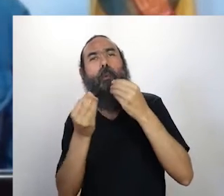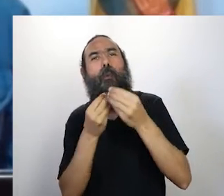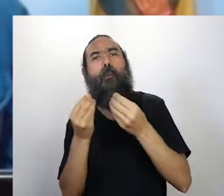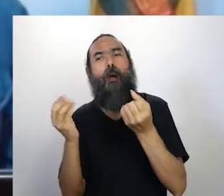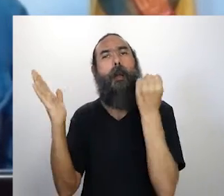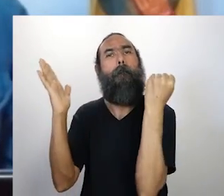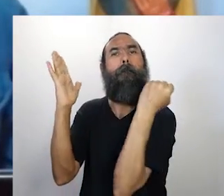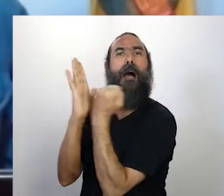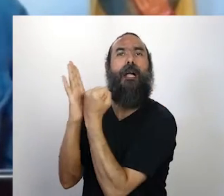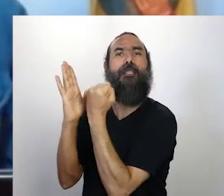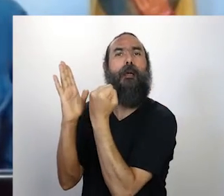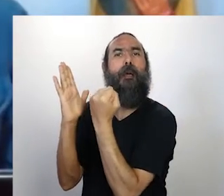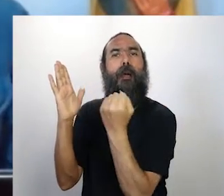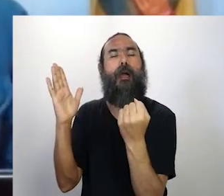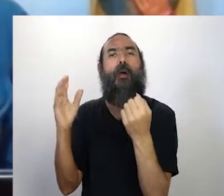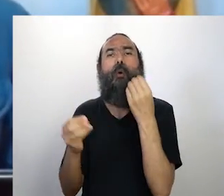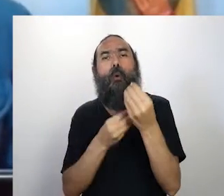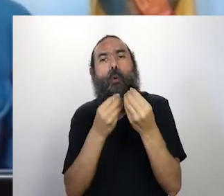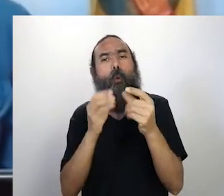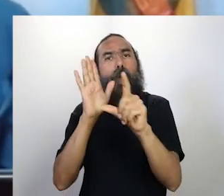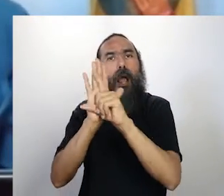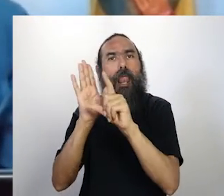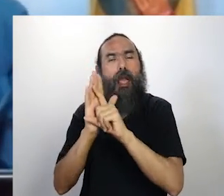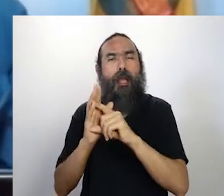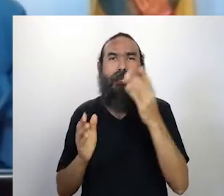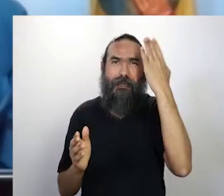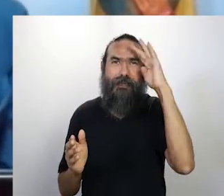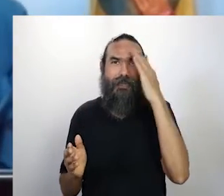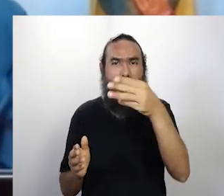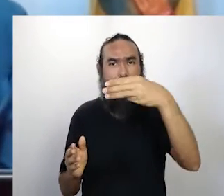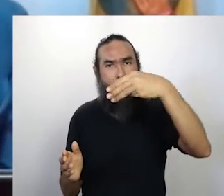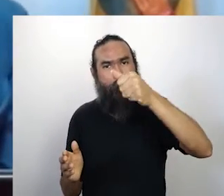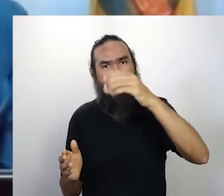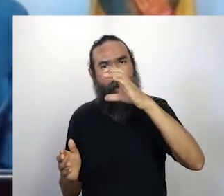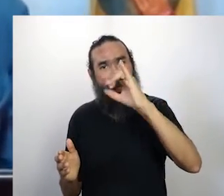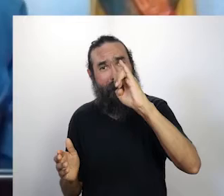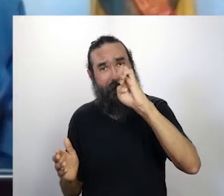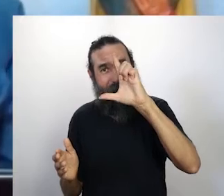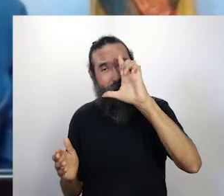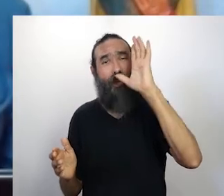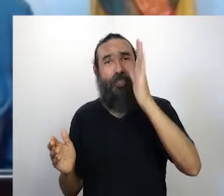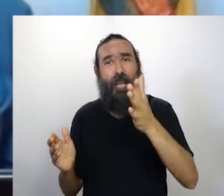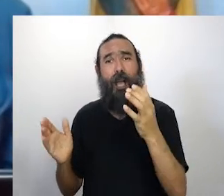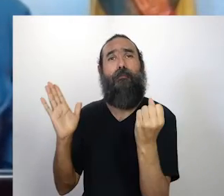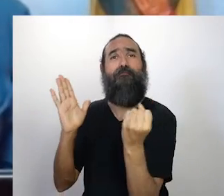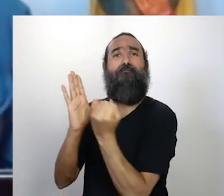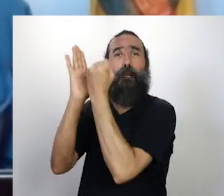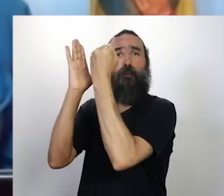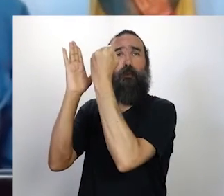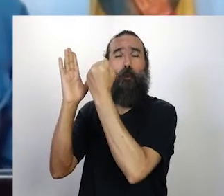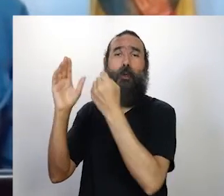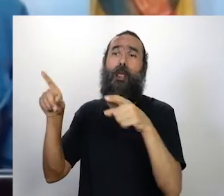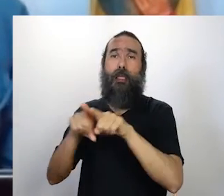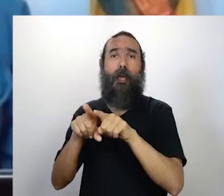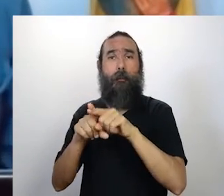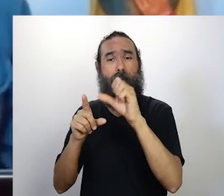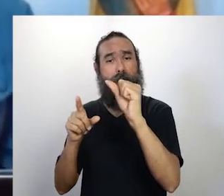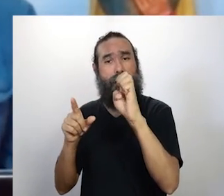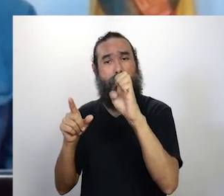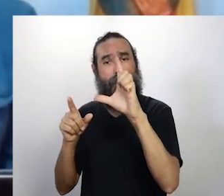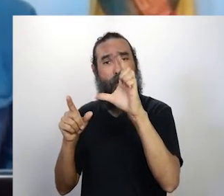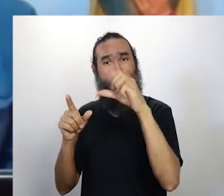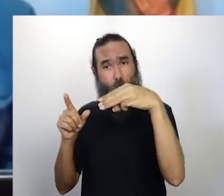o pai de Marcel já era patrimônio, Salú já era falecido e Selma era patrimônio. E ela diz assim,